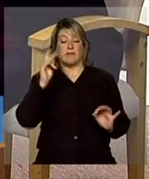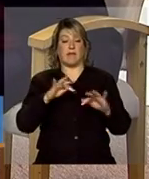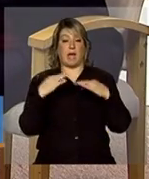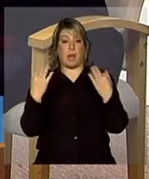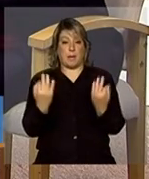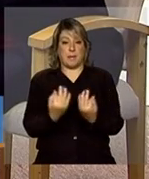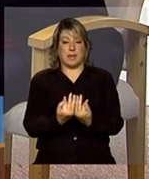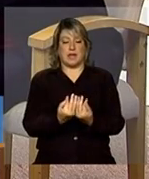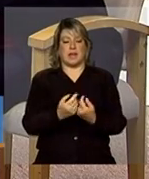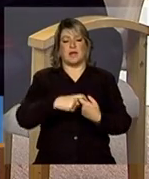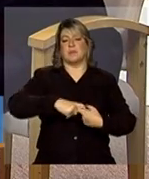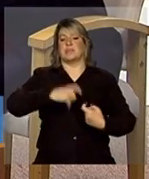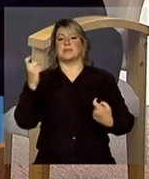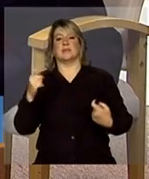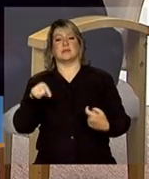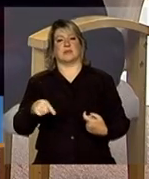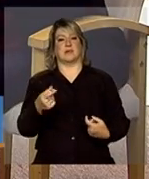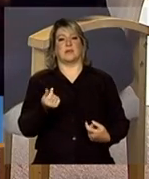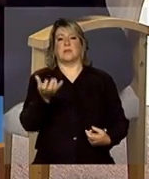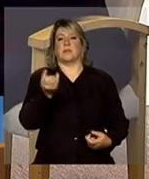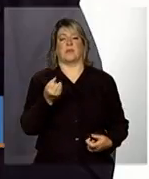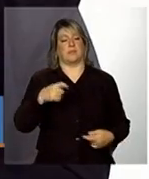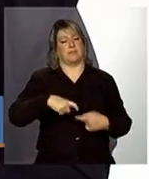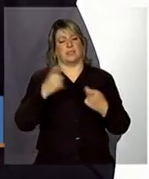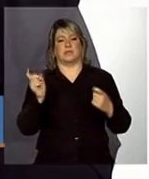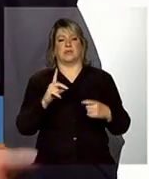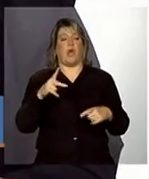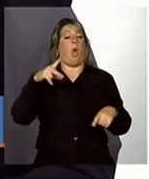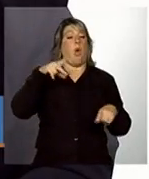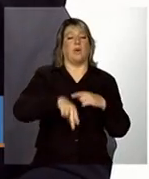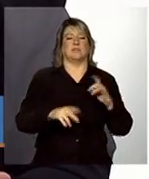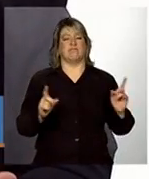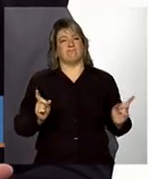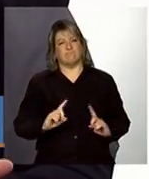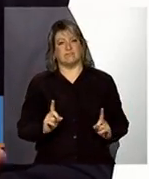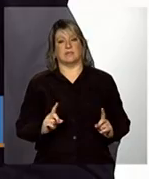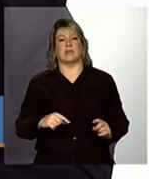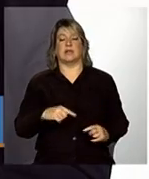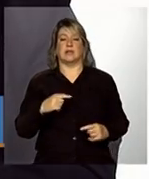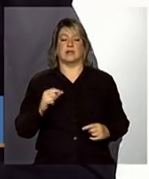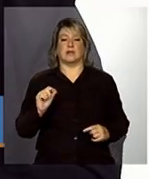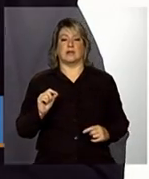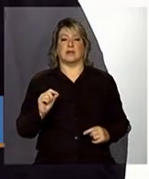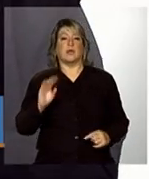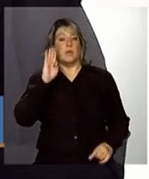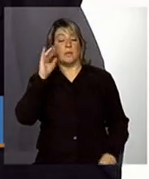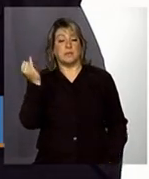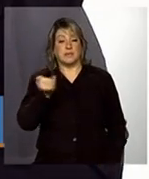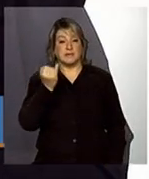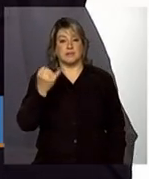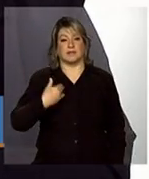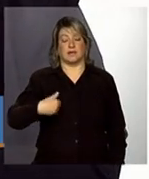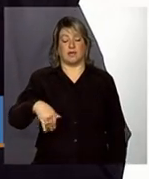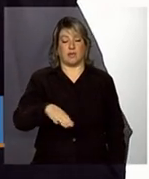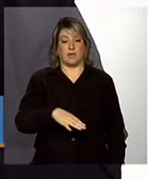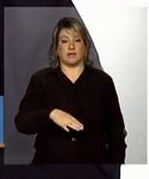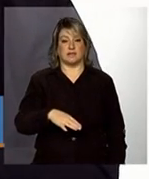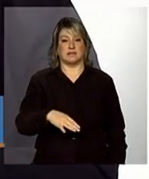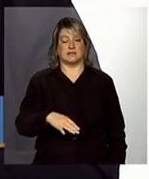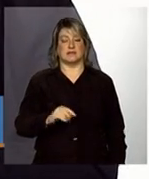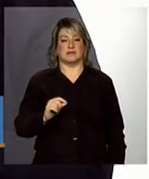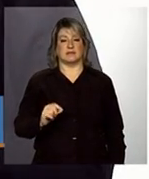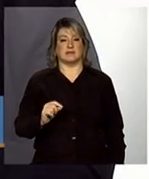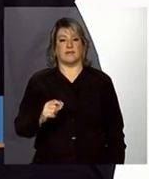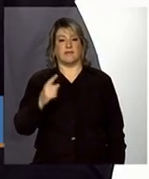desligada do programa Bolsa Família por descumprimento de condicionalidade, né? Ou seja, e que a gente deixe o mínimo